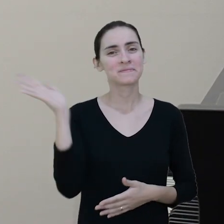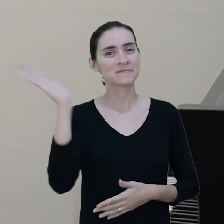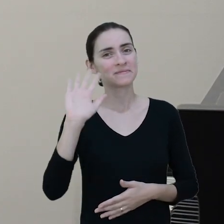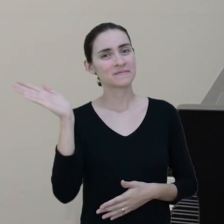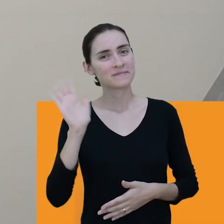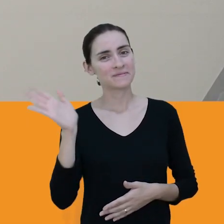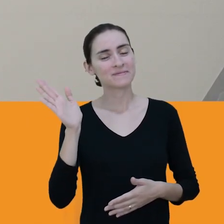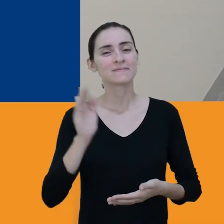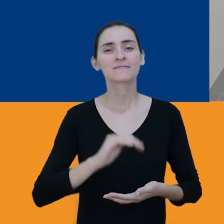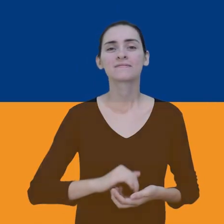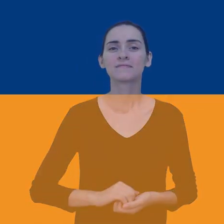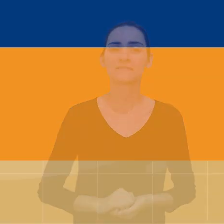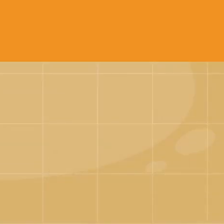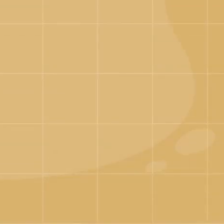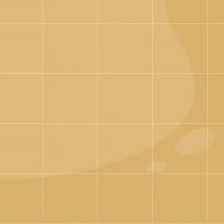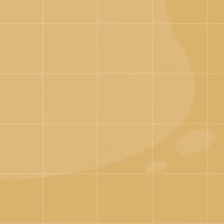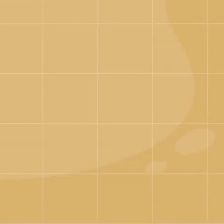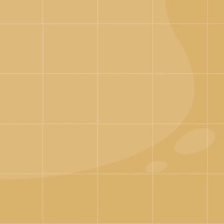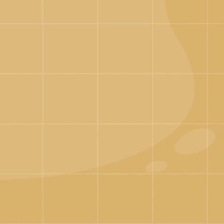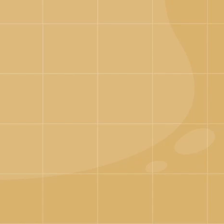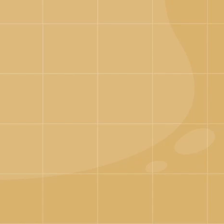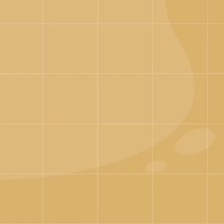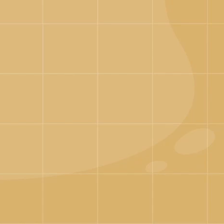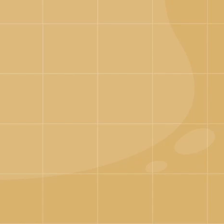a próxima aula! Até a